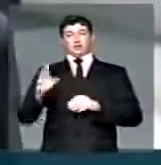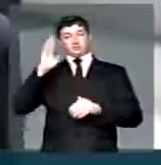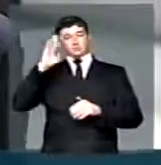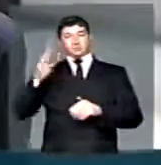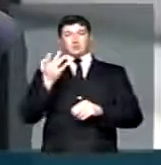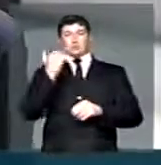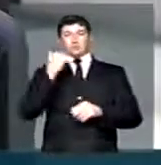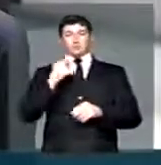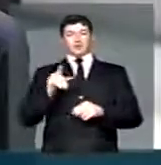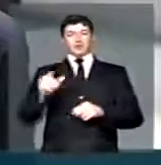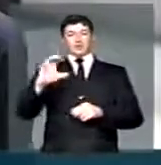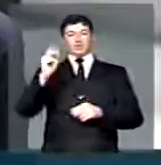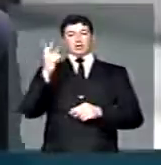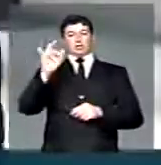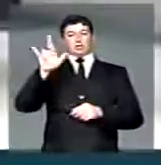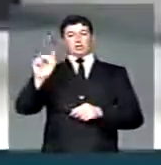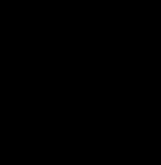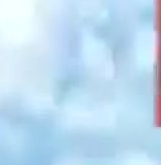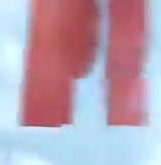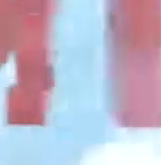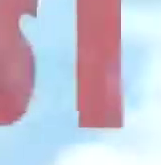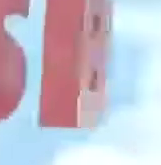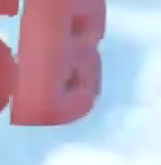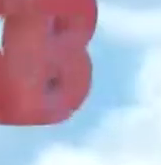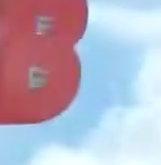merenda escolar de Cachoeirinha e Elisamara Roxo.